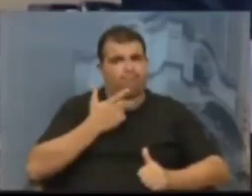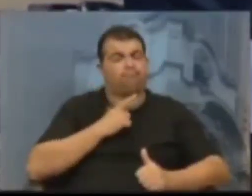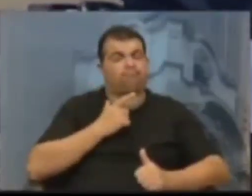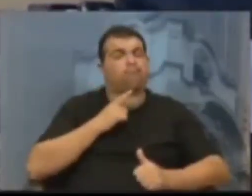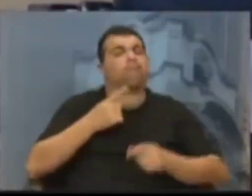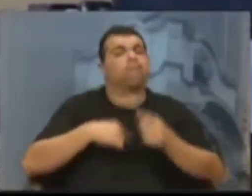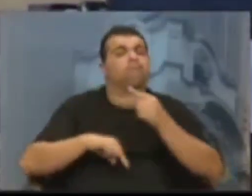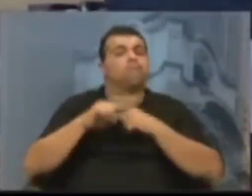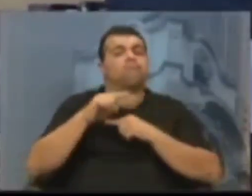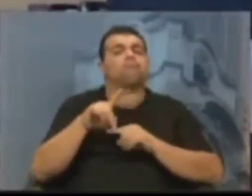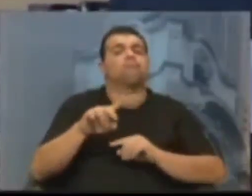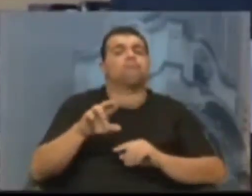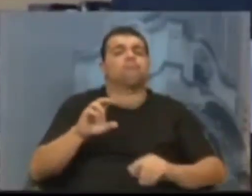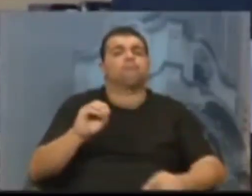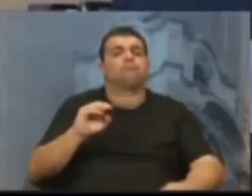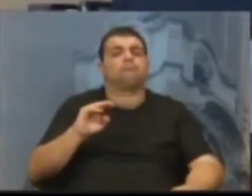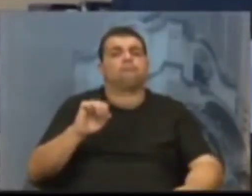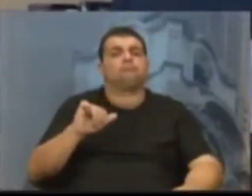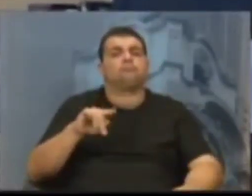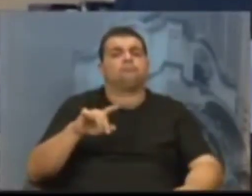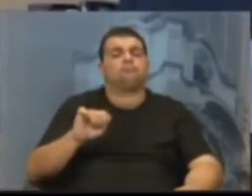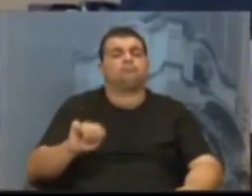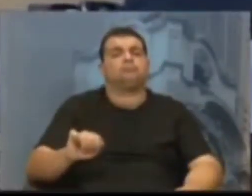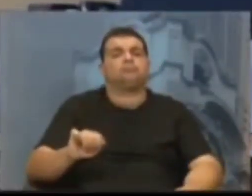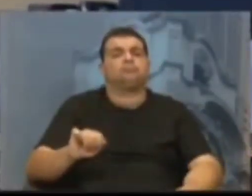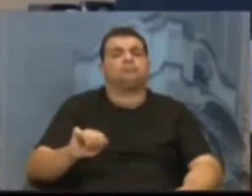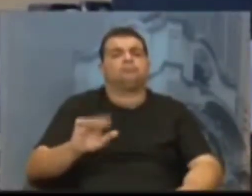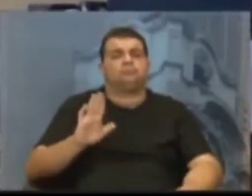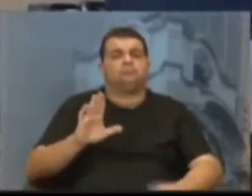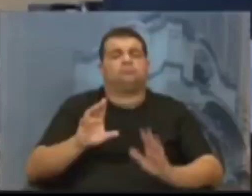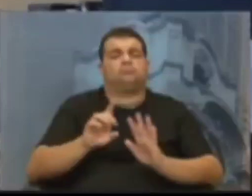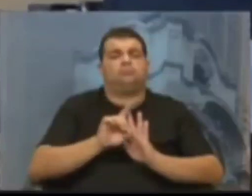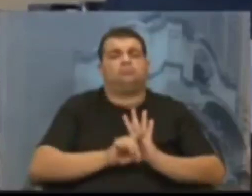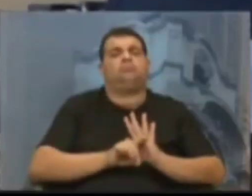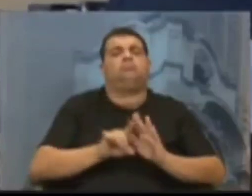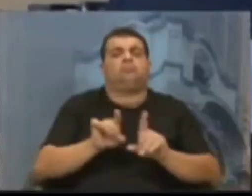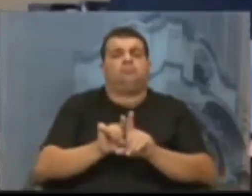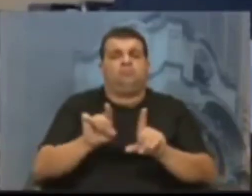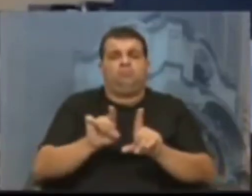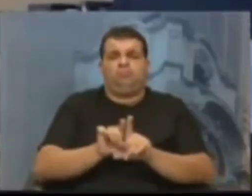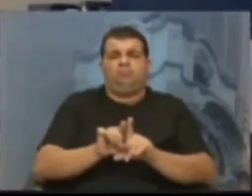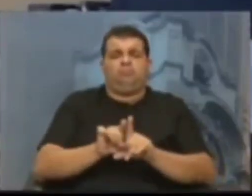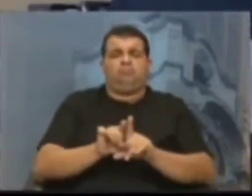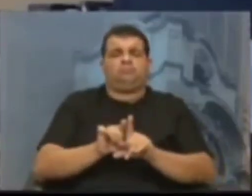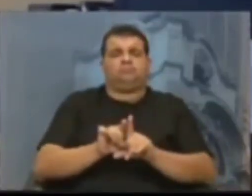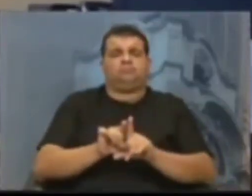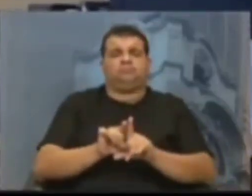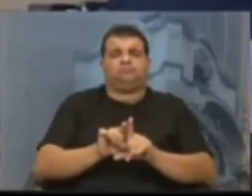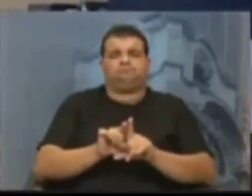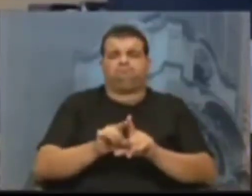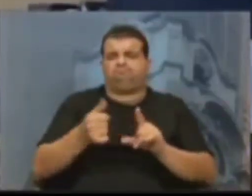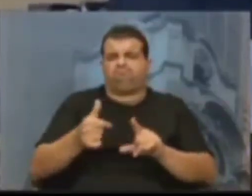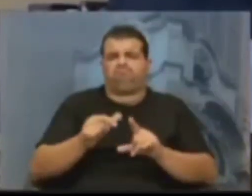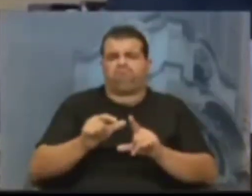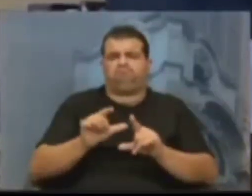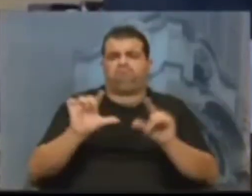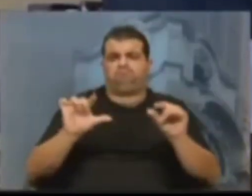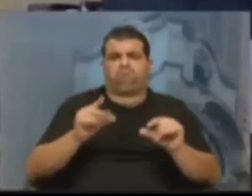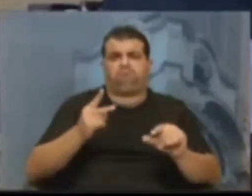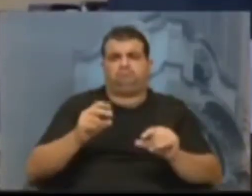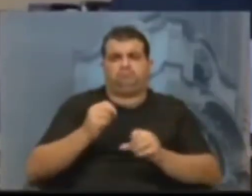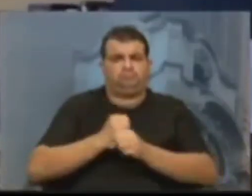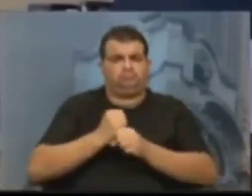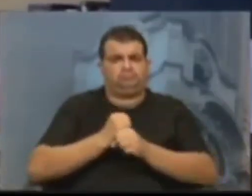administrada a ProSempa há décadas também, praticamente, um pouquinho menos de duas décadas,